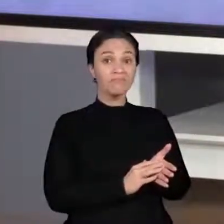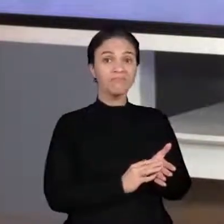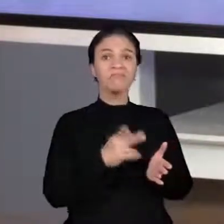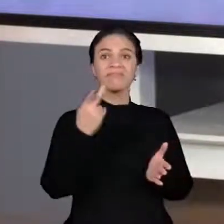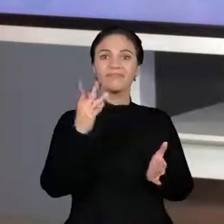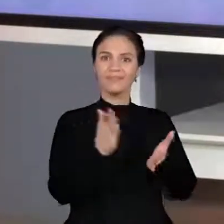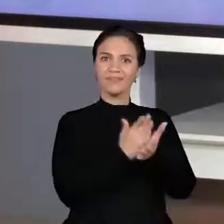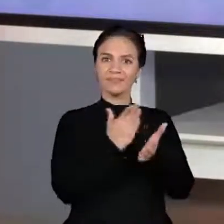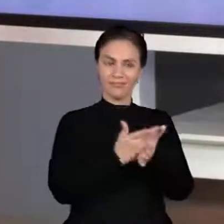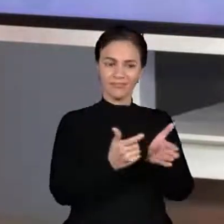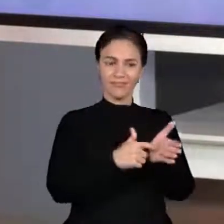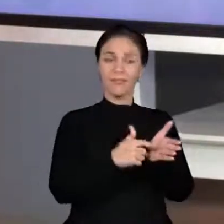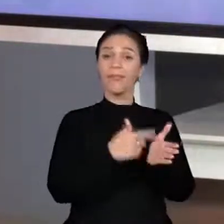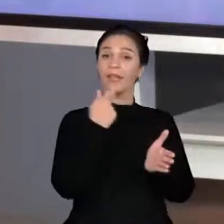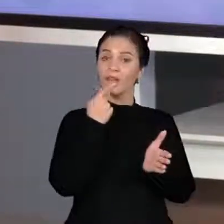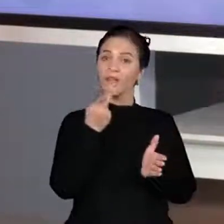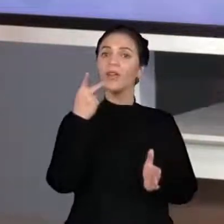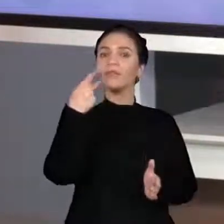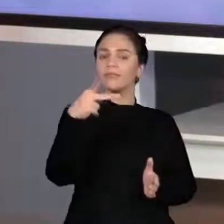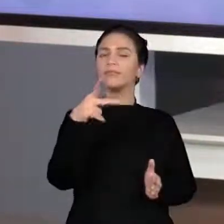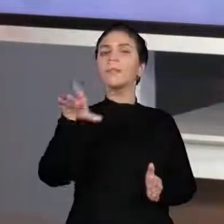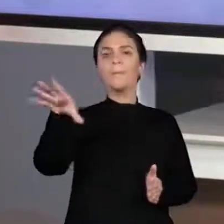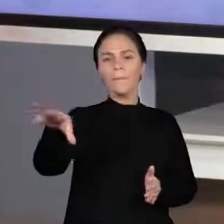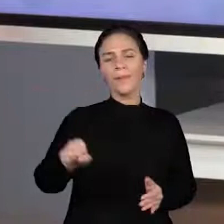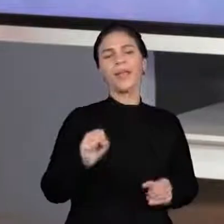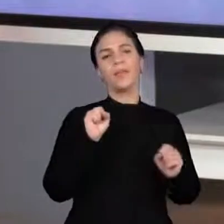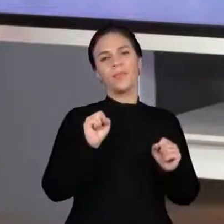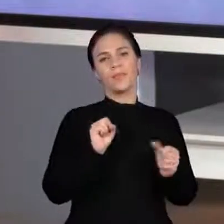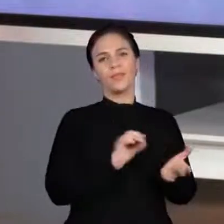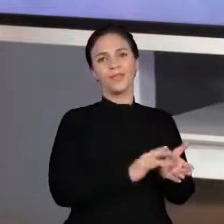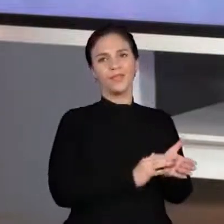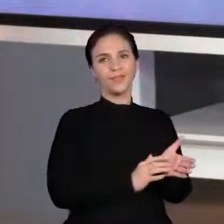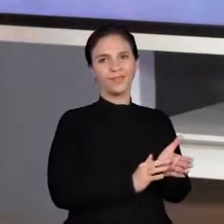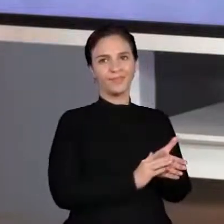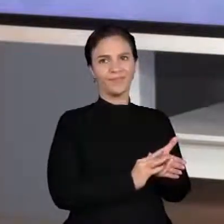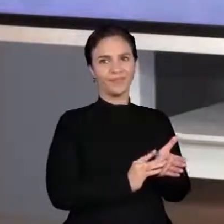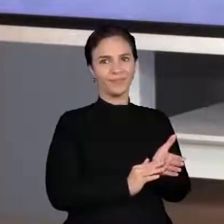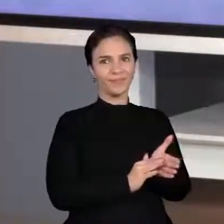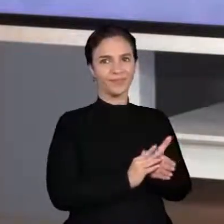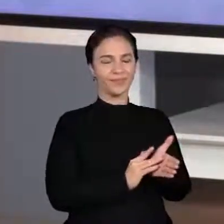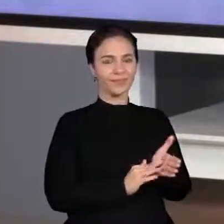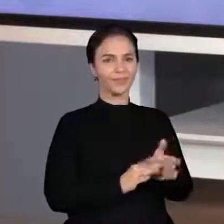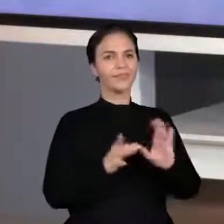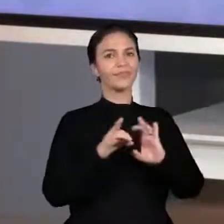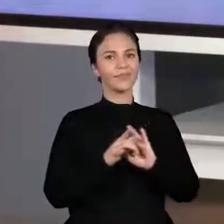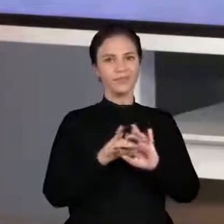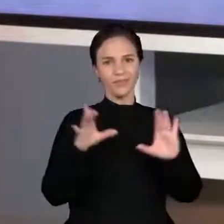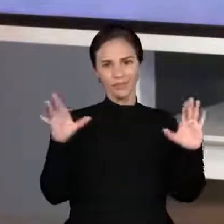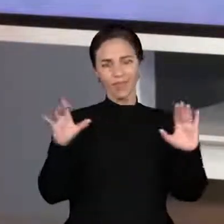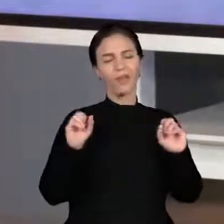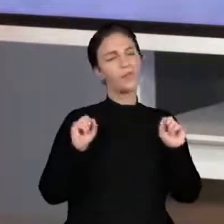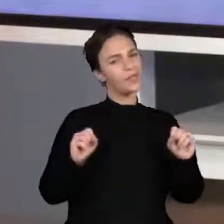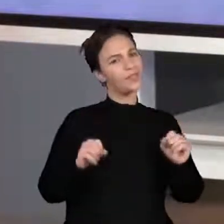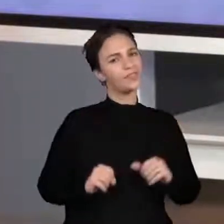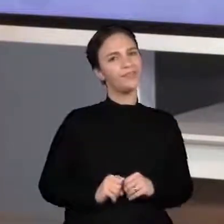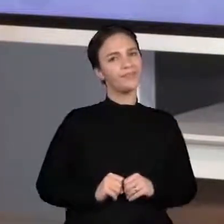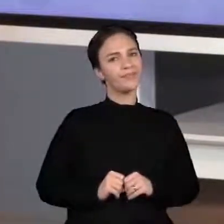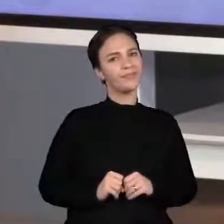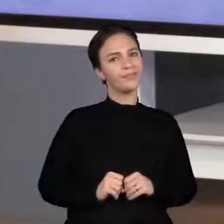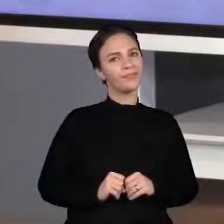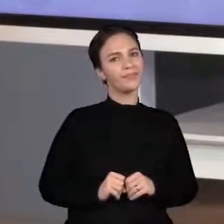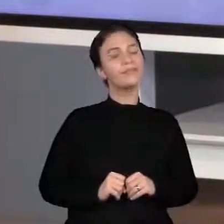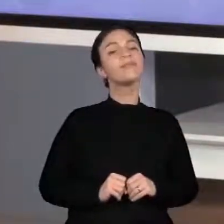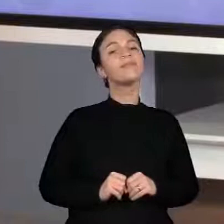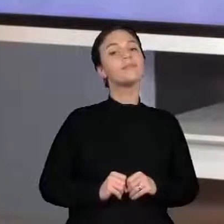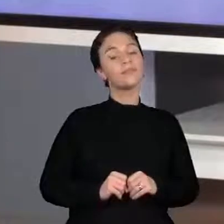lá no EMAI, também está dizendo isso no livro do professor. Ele está dizendo para que seja permitido o uso da calculadora. Nós